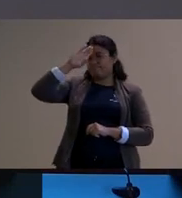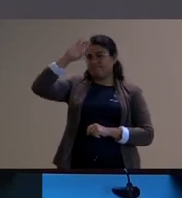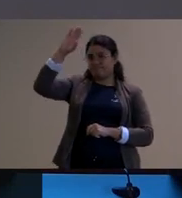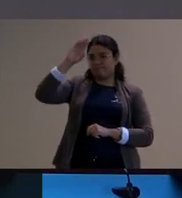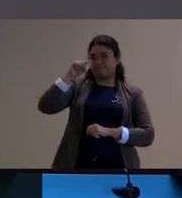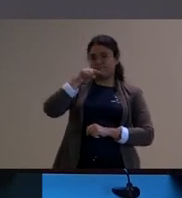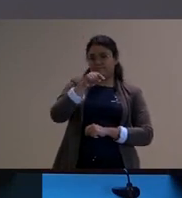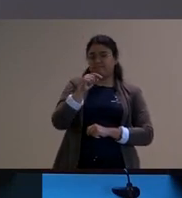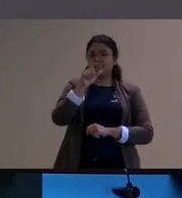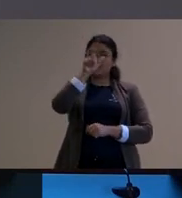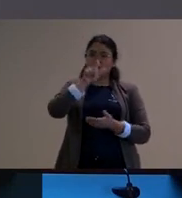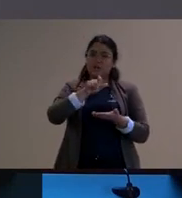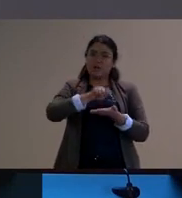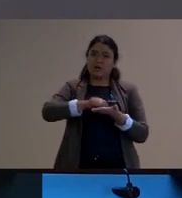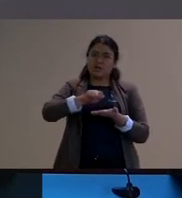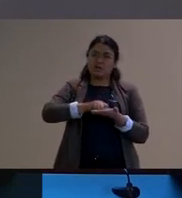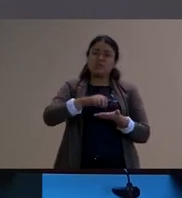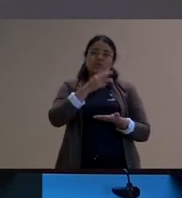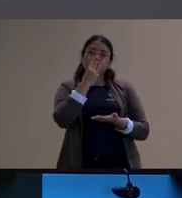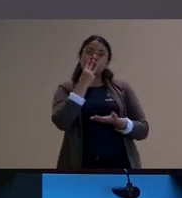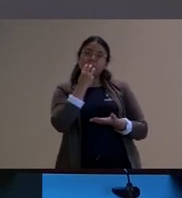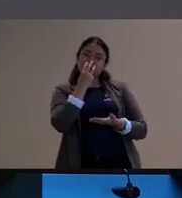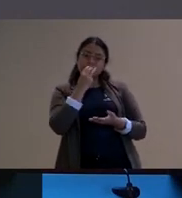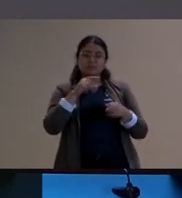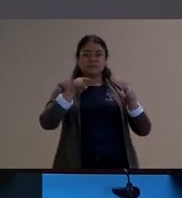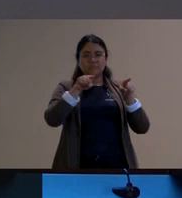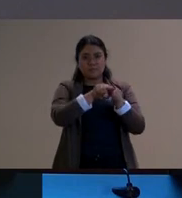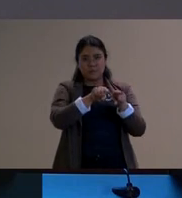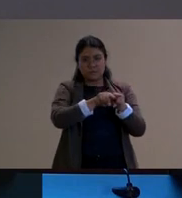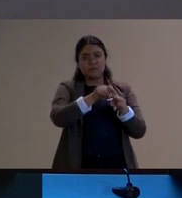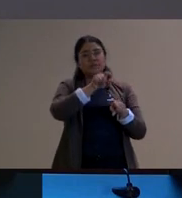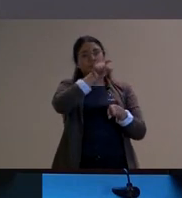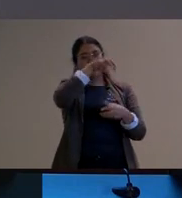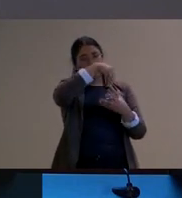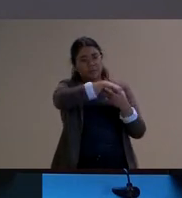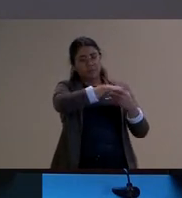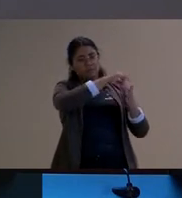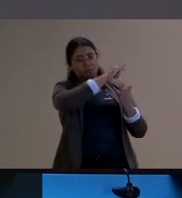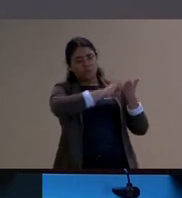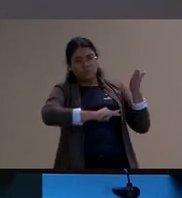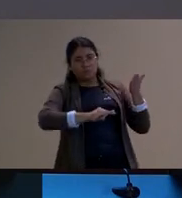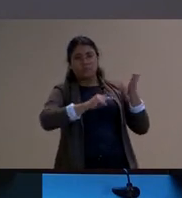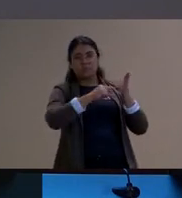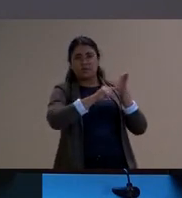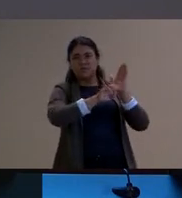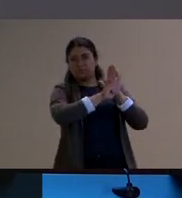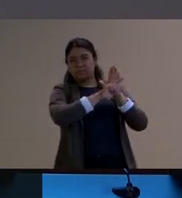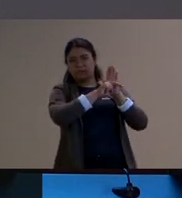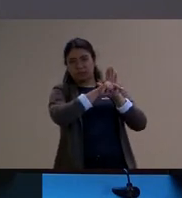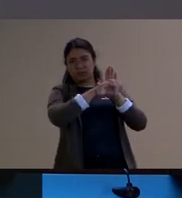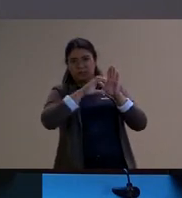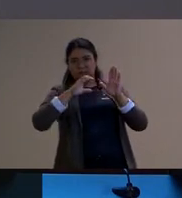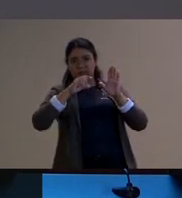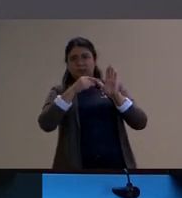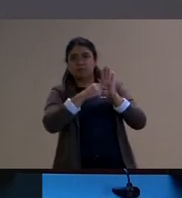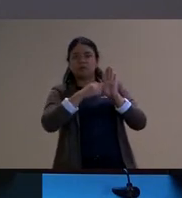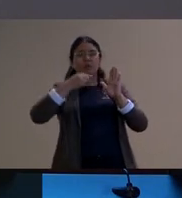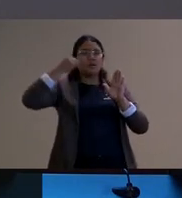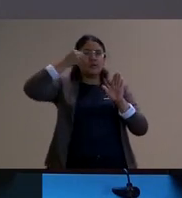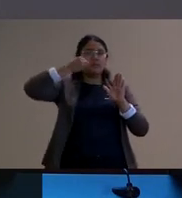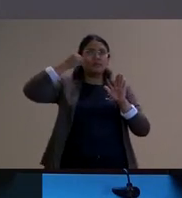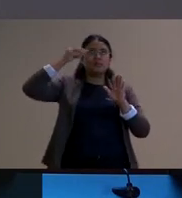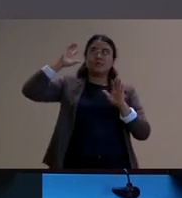ali nos documentos então quando ele vai indicando esse caminho ao rememorar as suas experiências